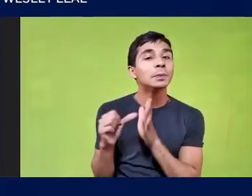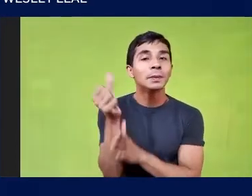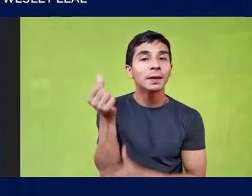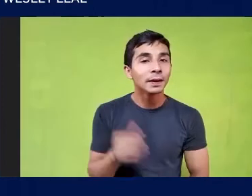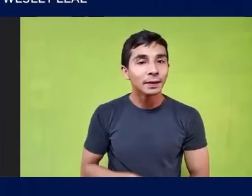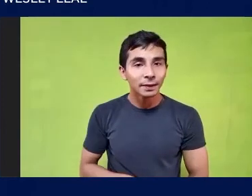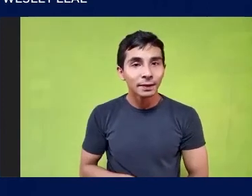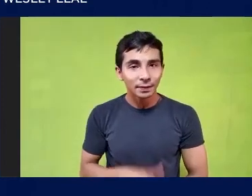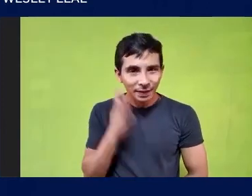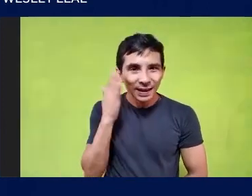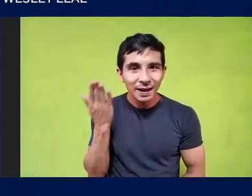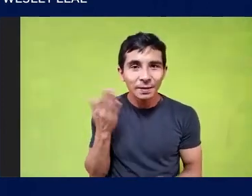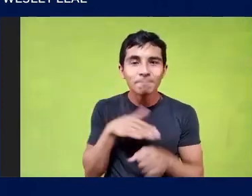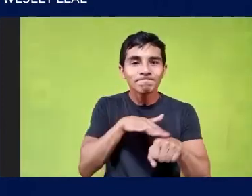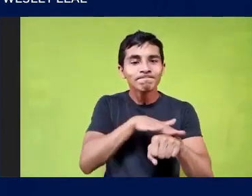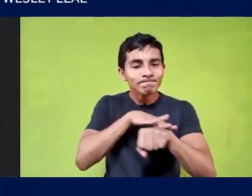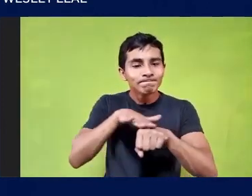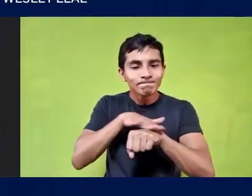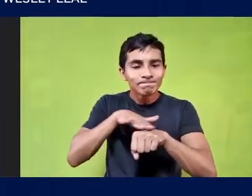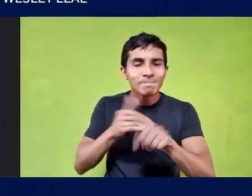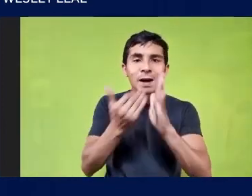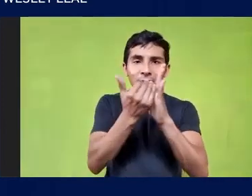É A gente vai ficar No dilema